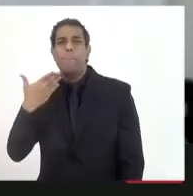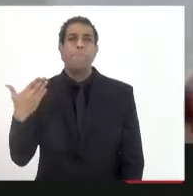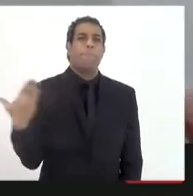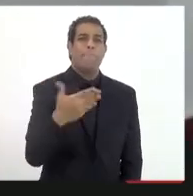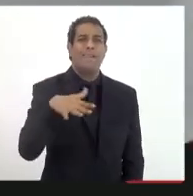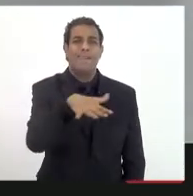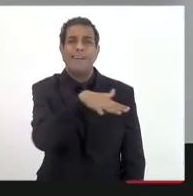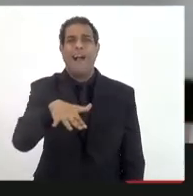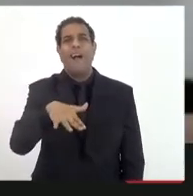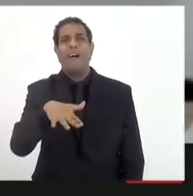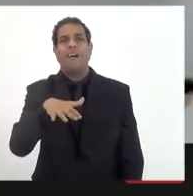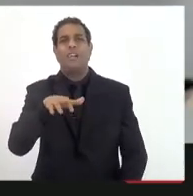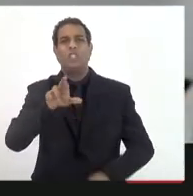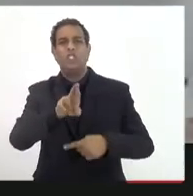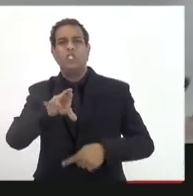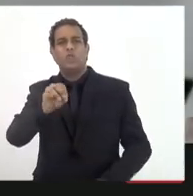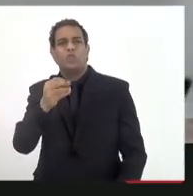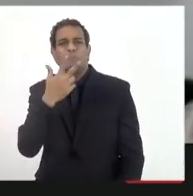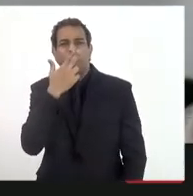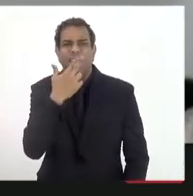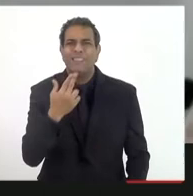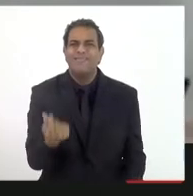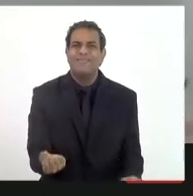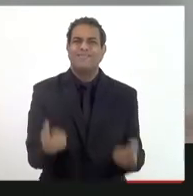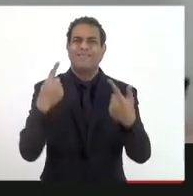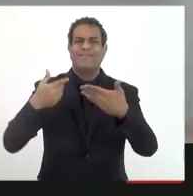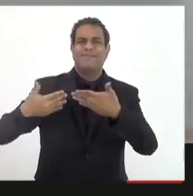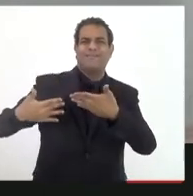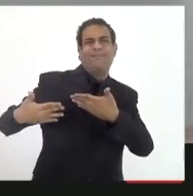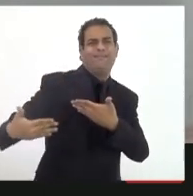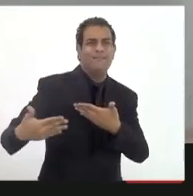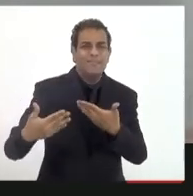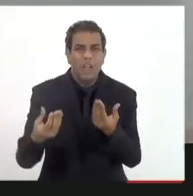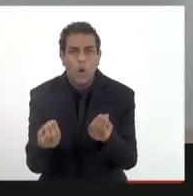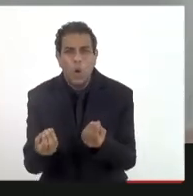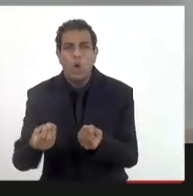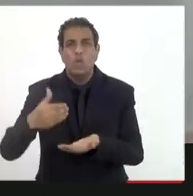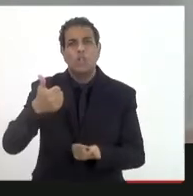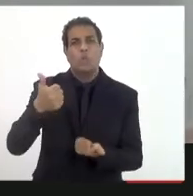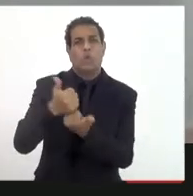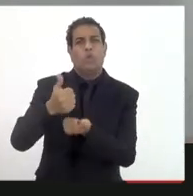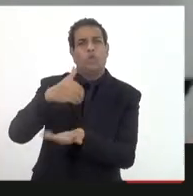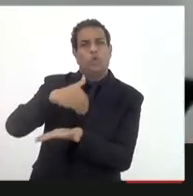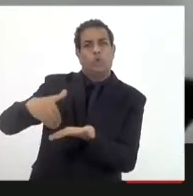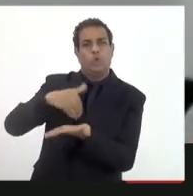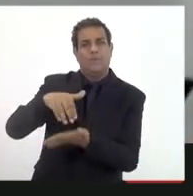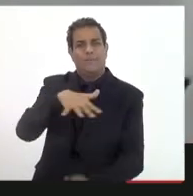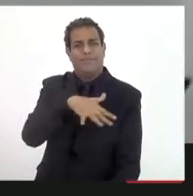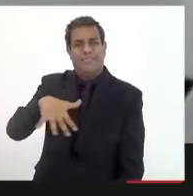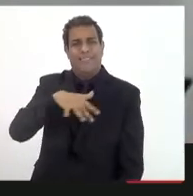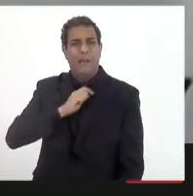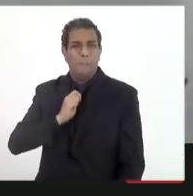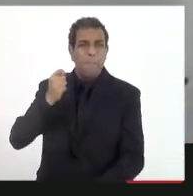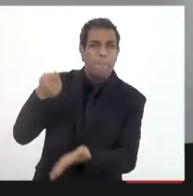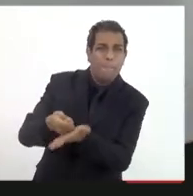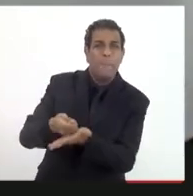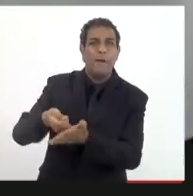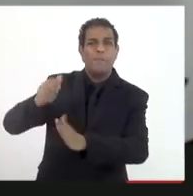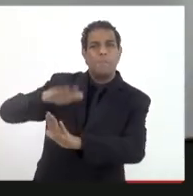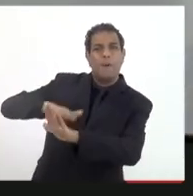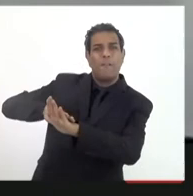Executivo, eu acho que fica estranho, porque depois, mais adiante, a Subsecretaria de Finanças da Fazenda é que é designada para